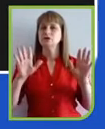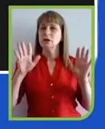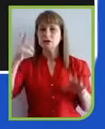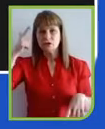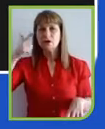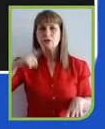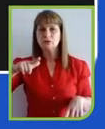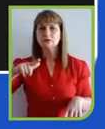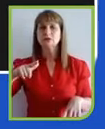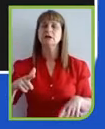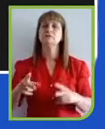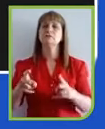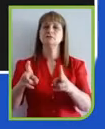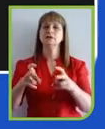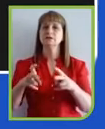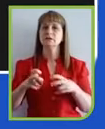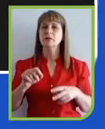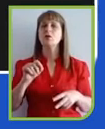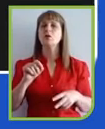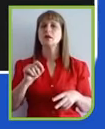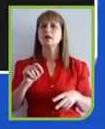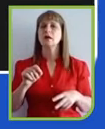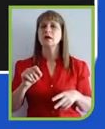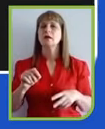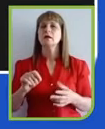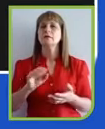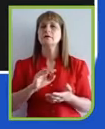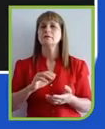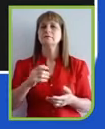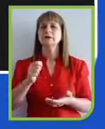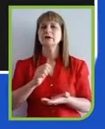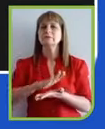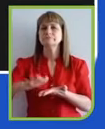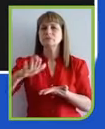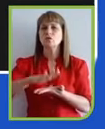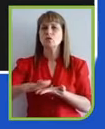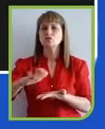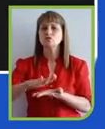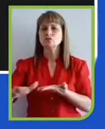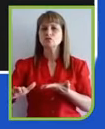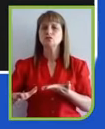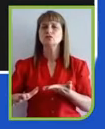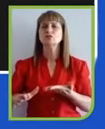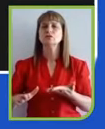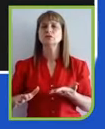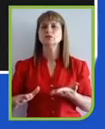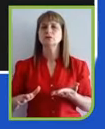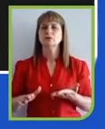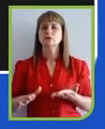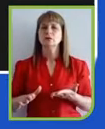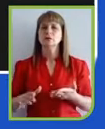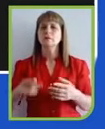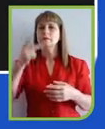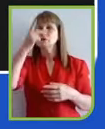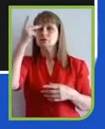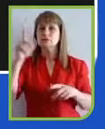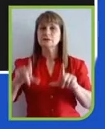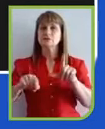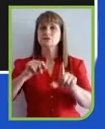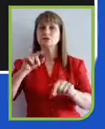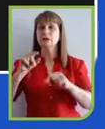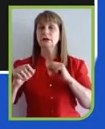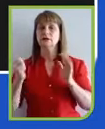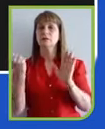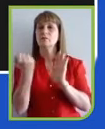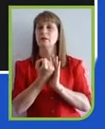consumo consciente ou cidadão, pessoas escolhendo marcas a partir do compromisso